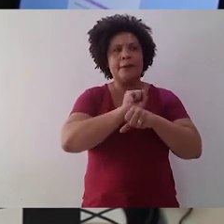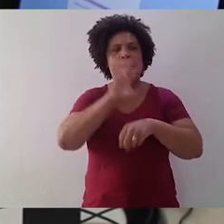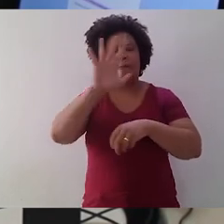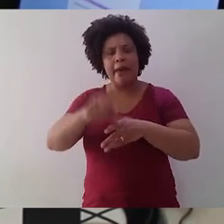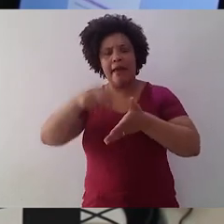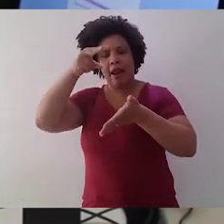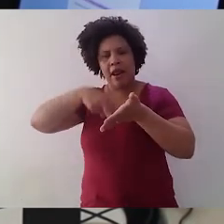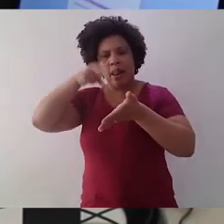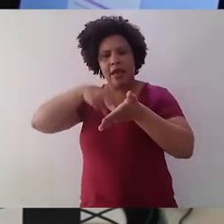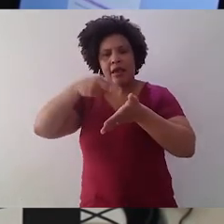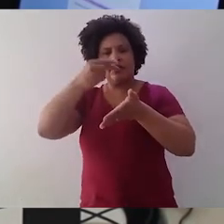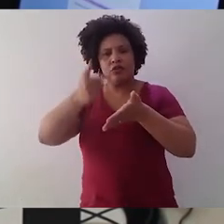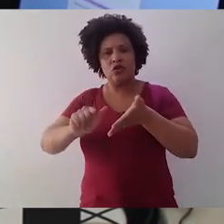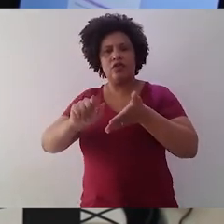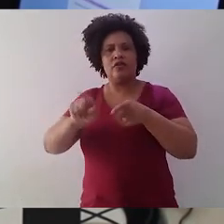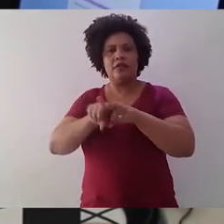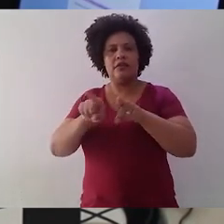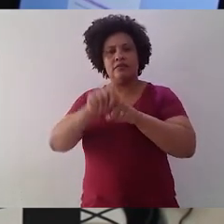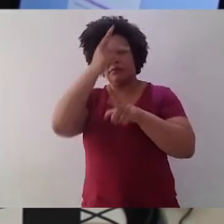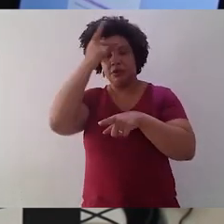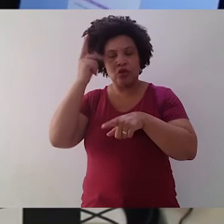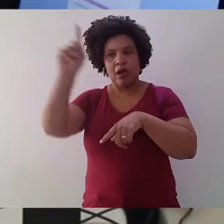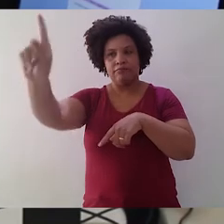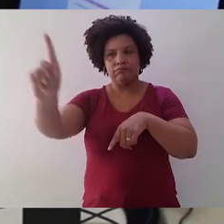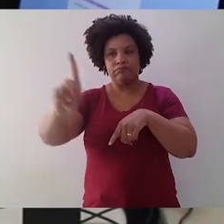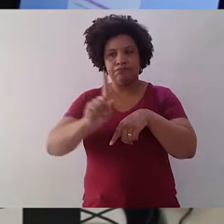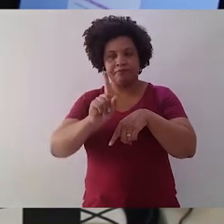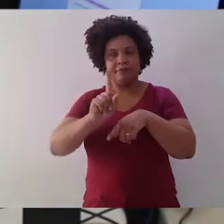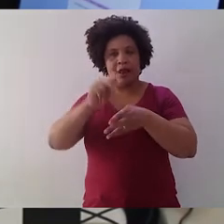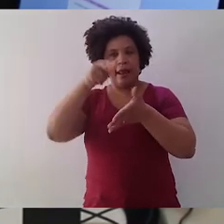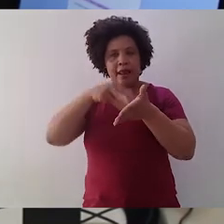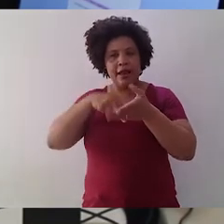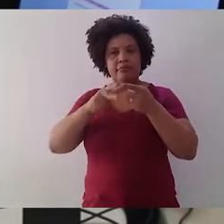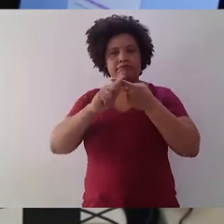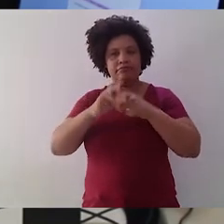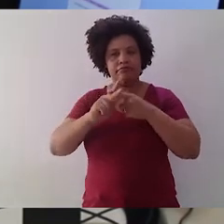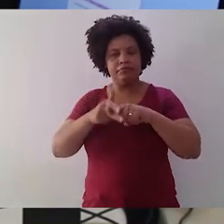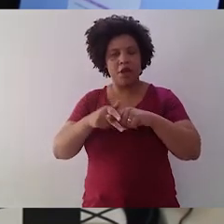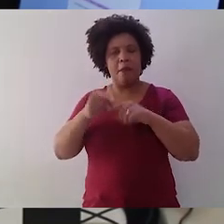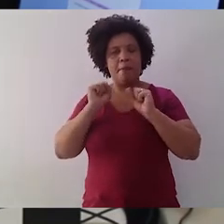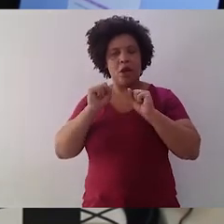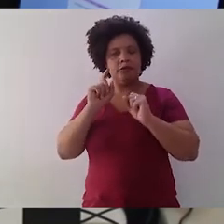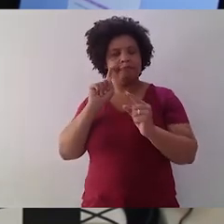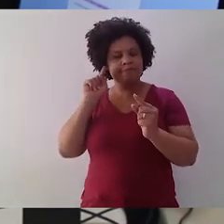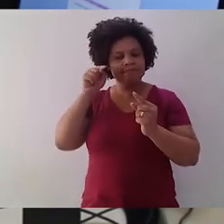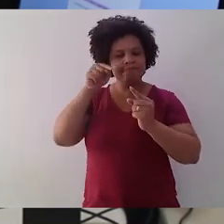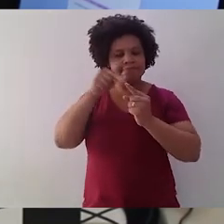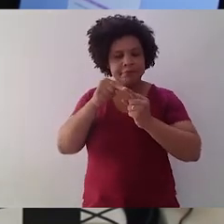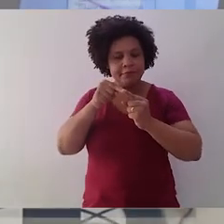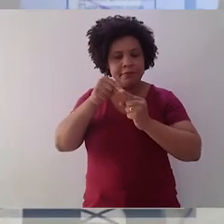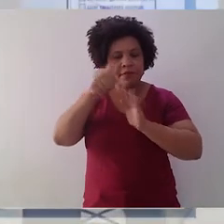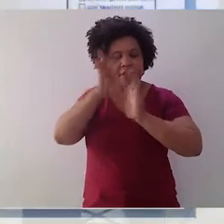possível, com o olhar de um terceiro, vai fazer com que a gente atente para os pontos do nosso próprio texto que podemos